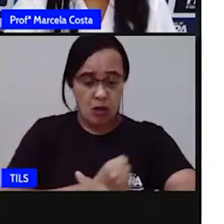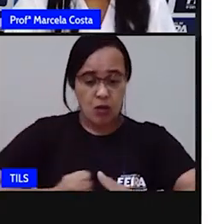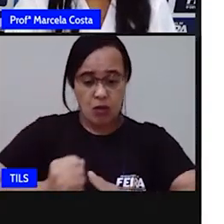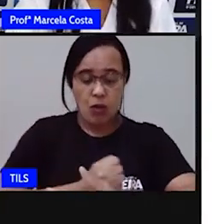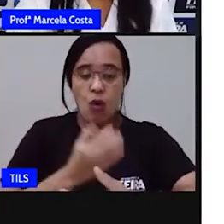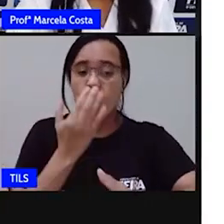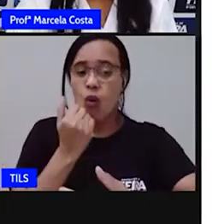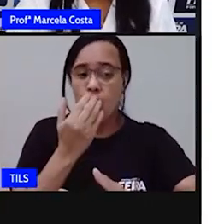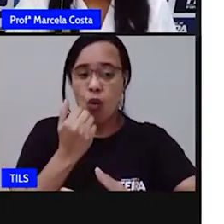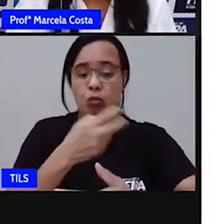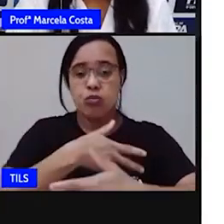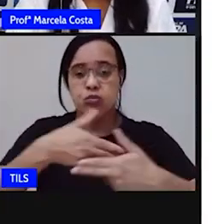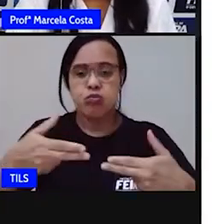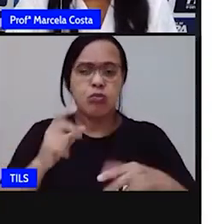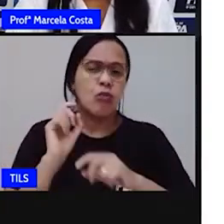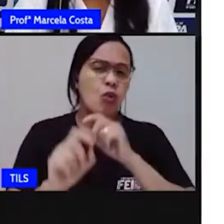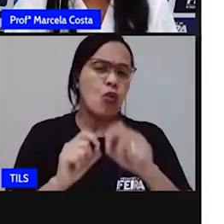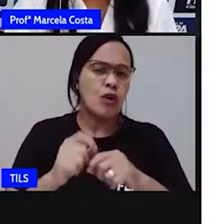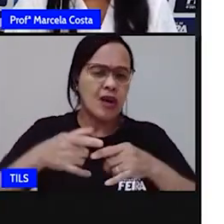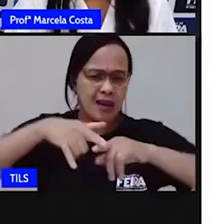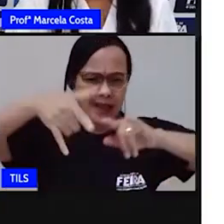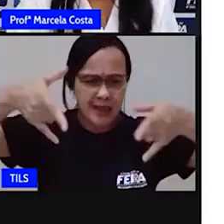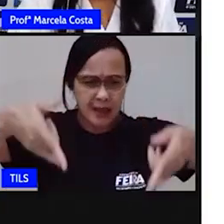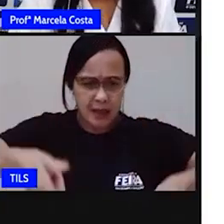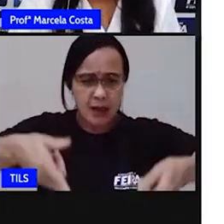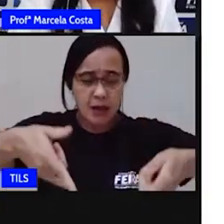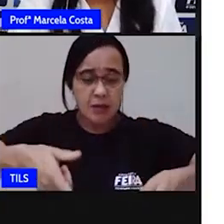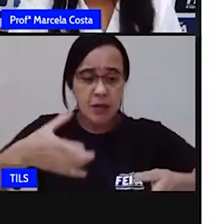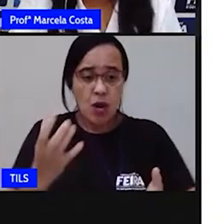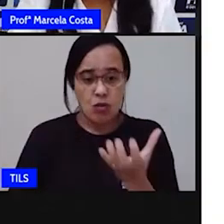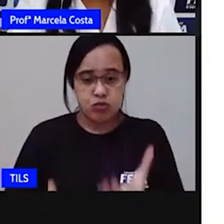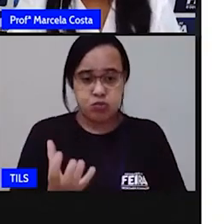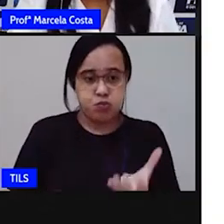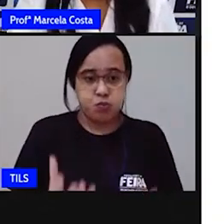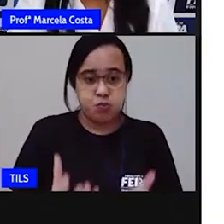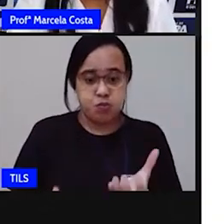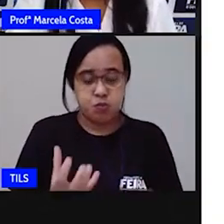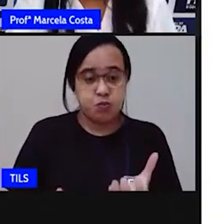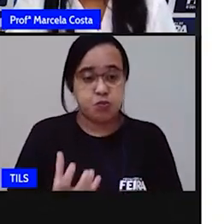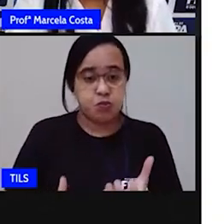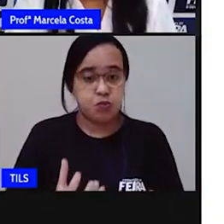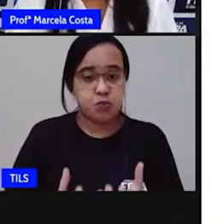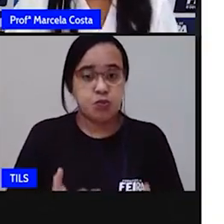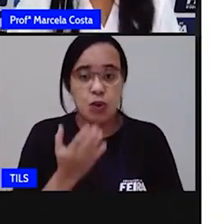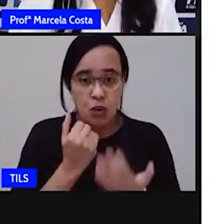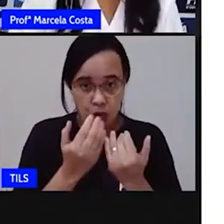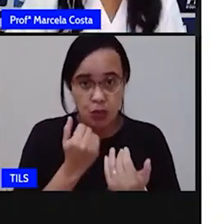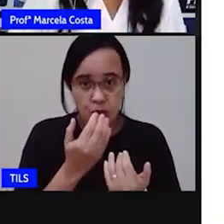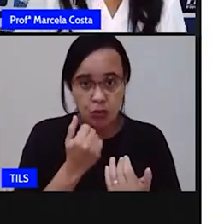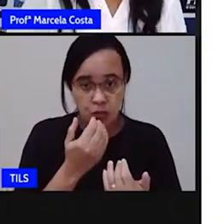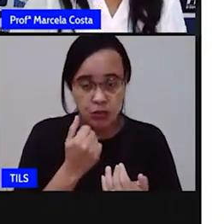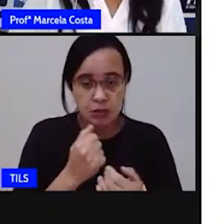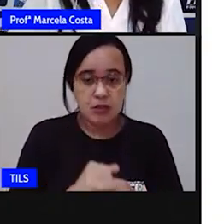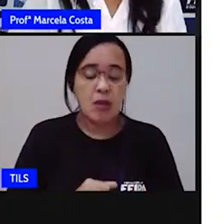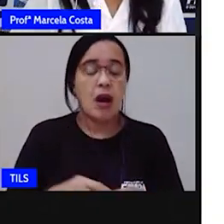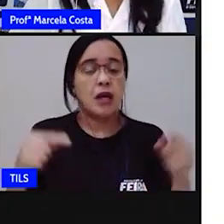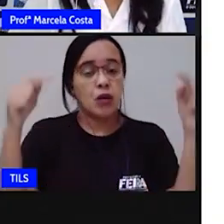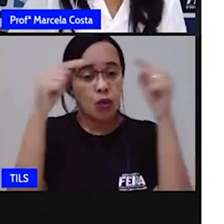tem fogão? Depende do que tem na sua cozinha, tá?